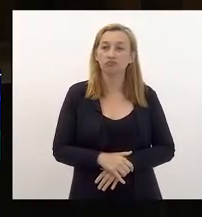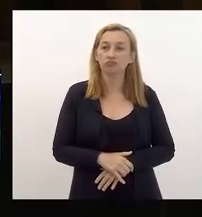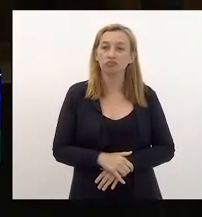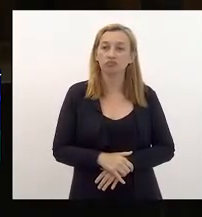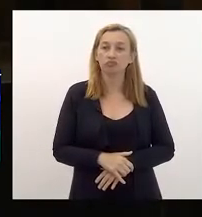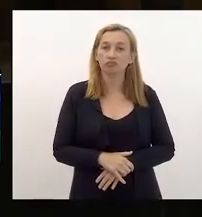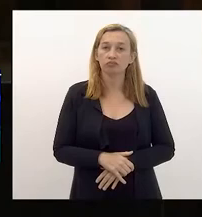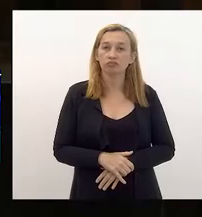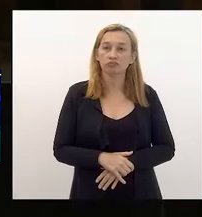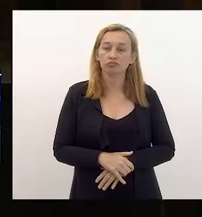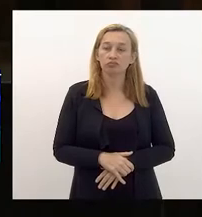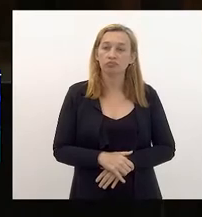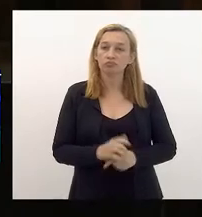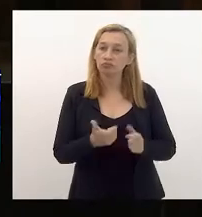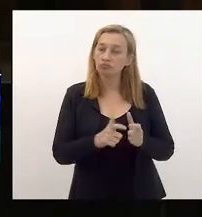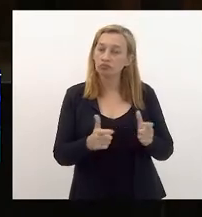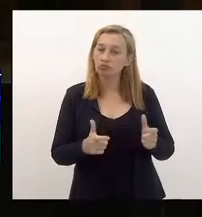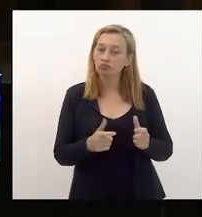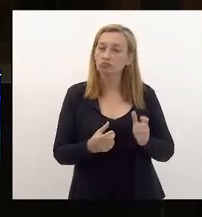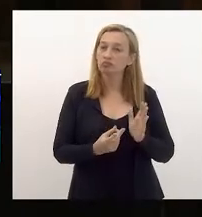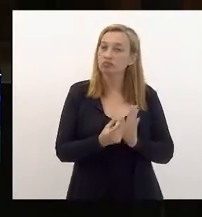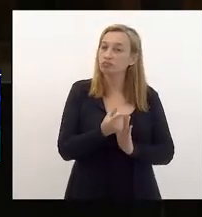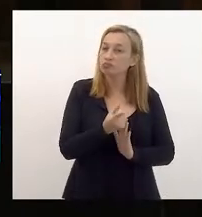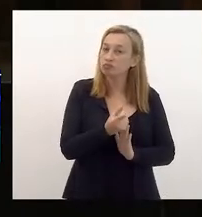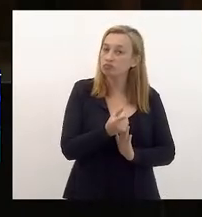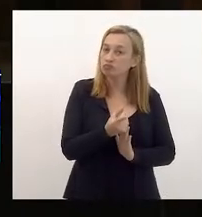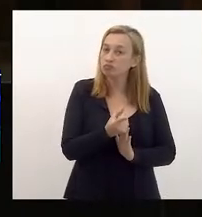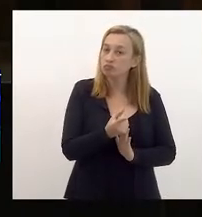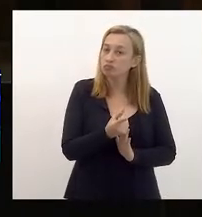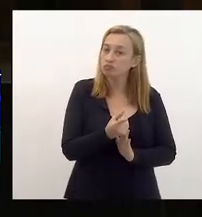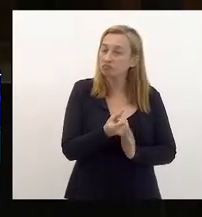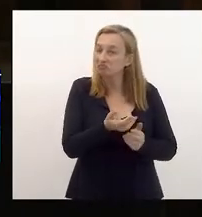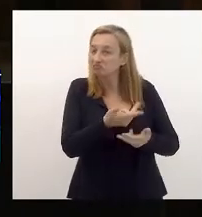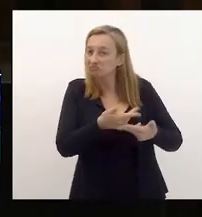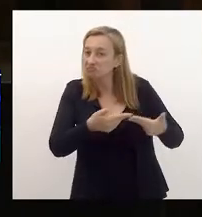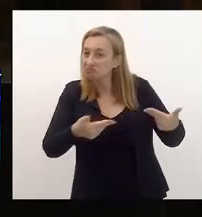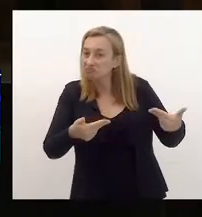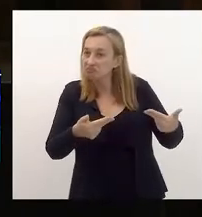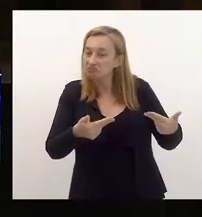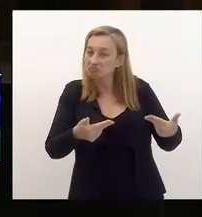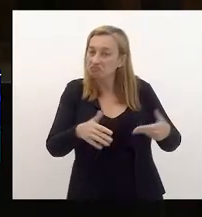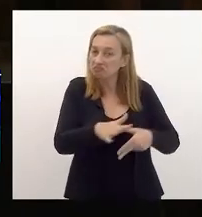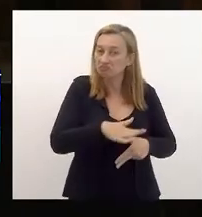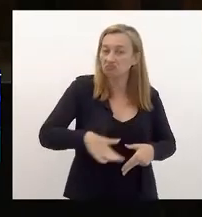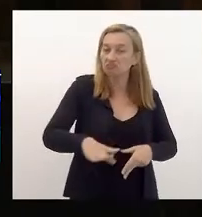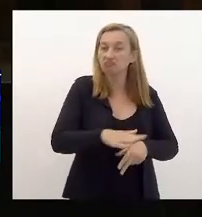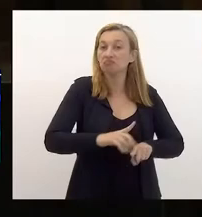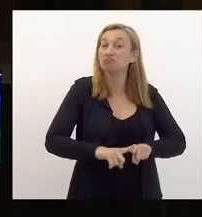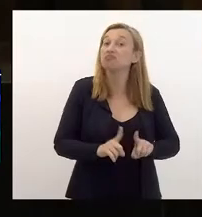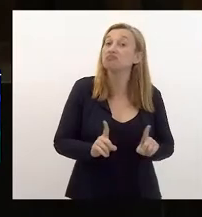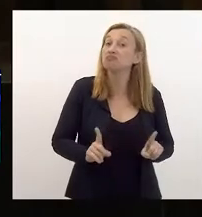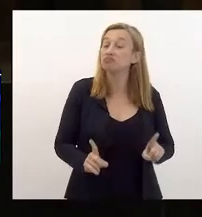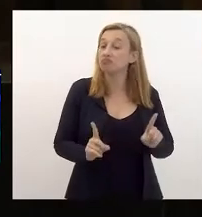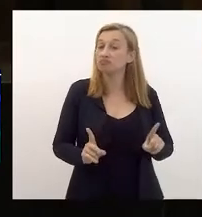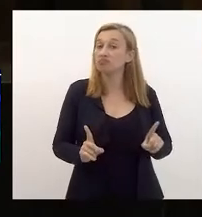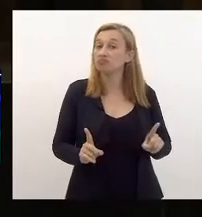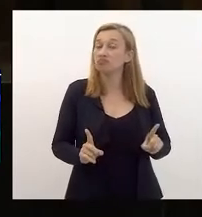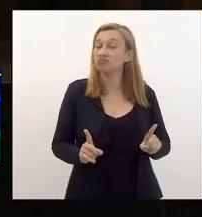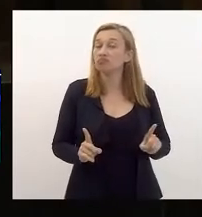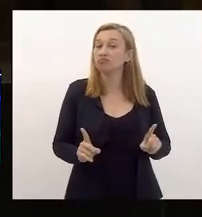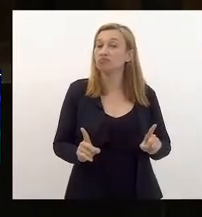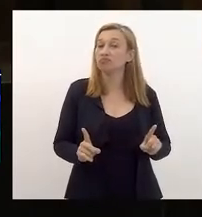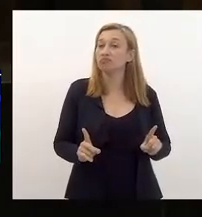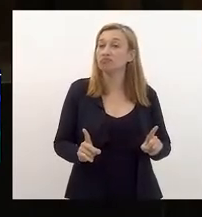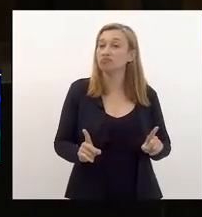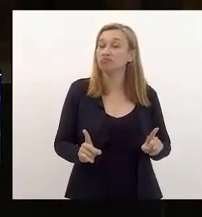no crescimento do orçamento de uma série de áreas mas que estranhamente